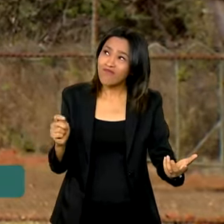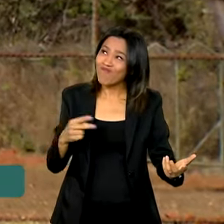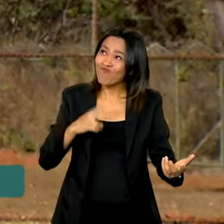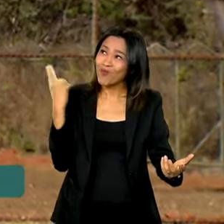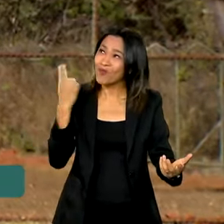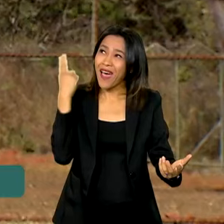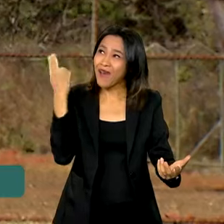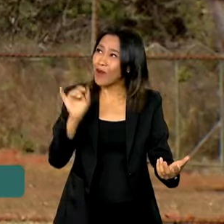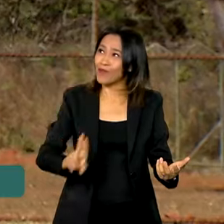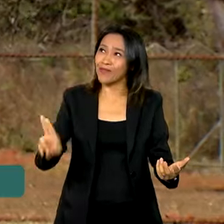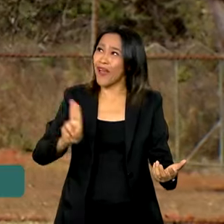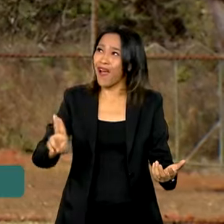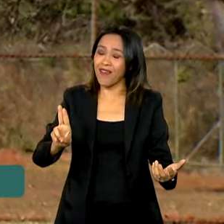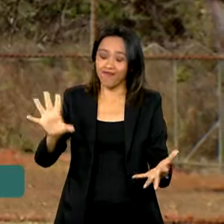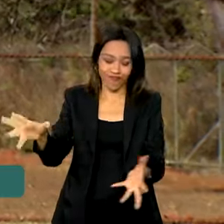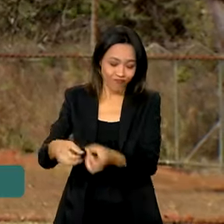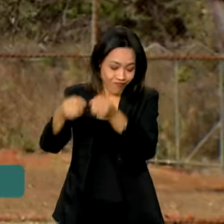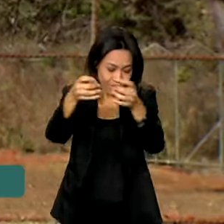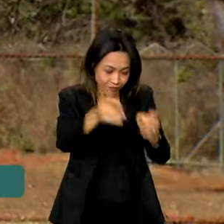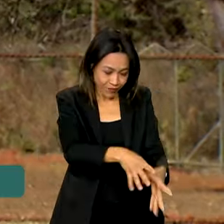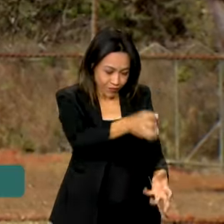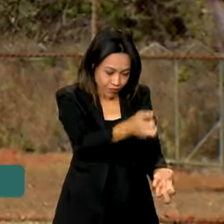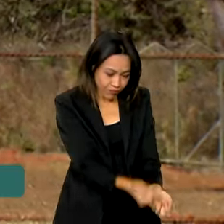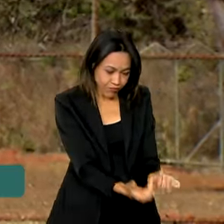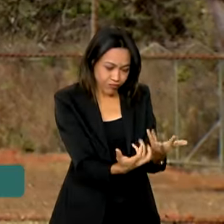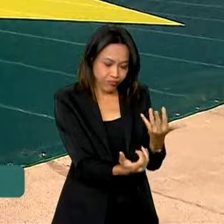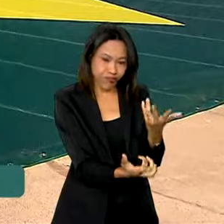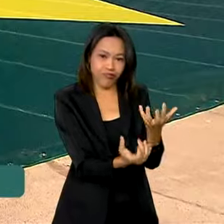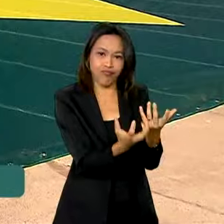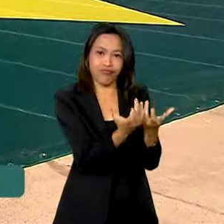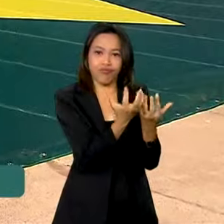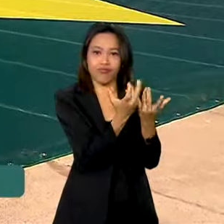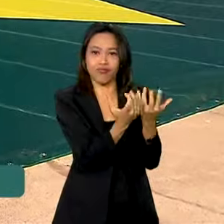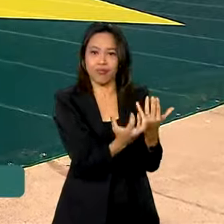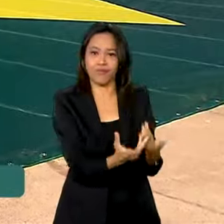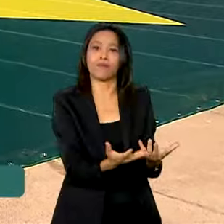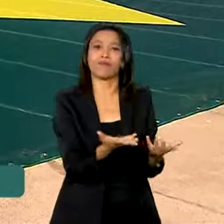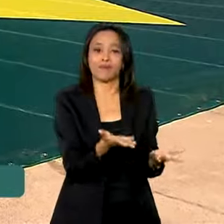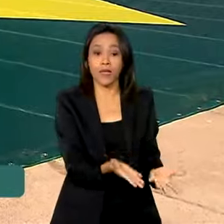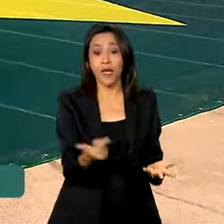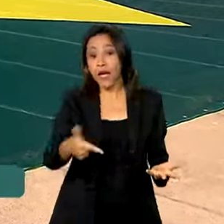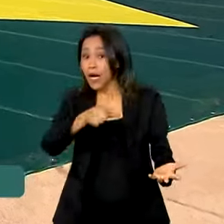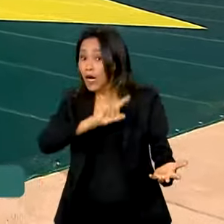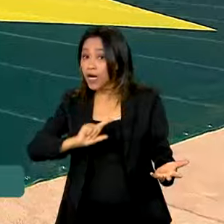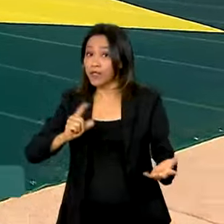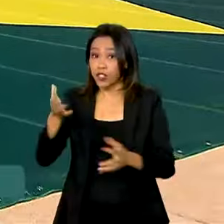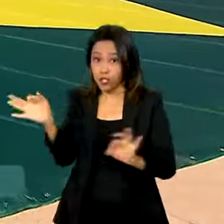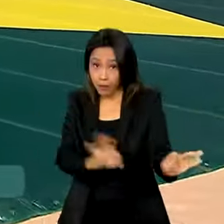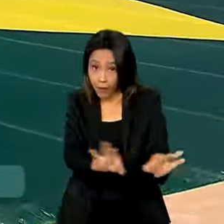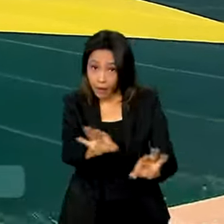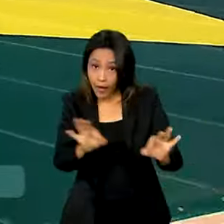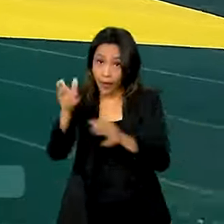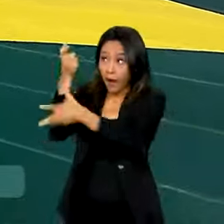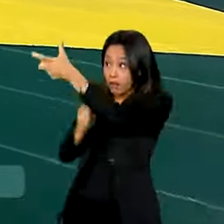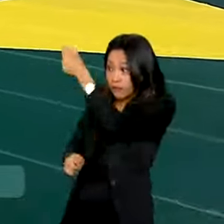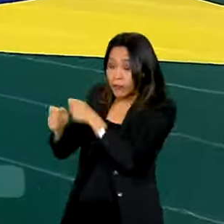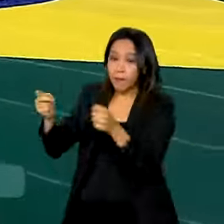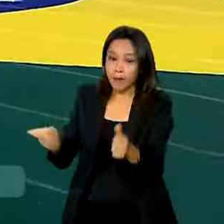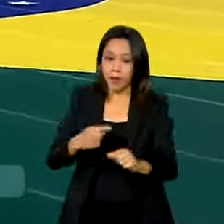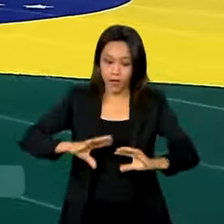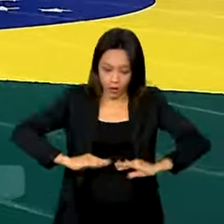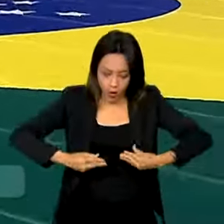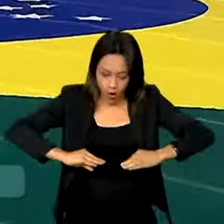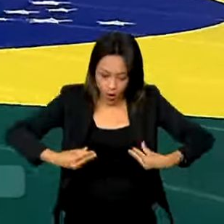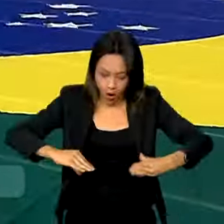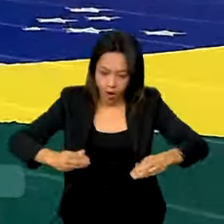incinera ela aqui na própria unidade. Antes de ir para o mastro, o bandeirão precisa ser enrolado